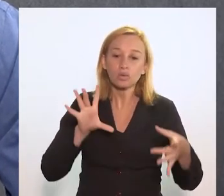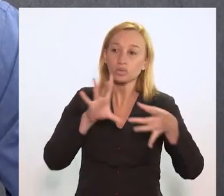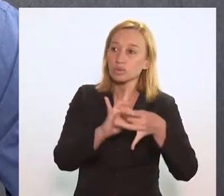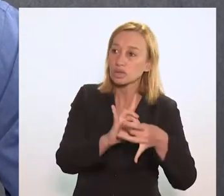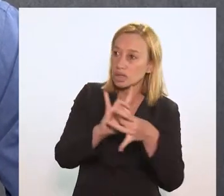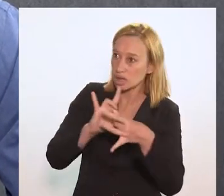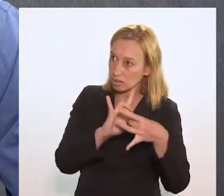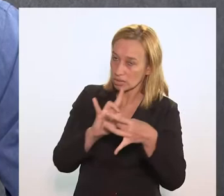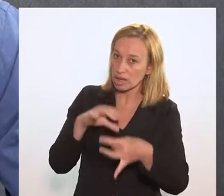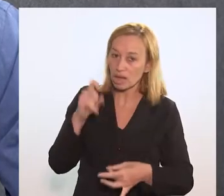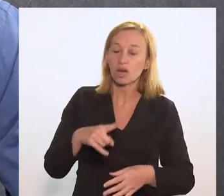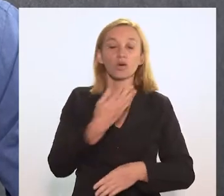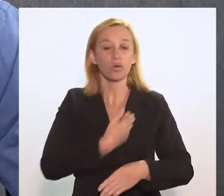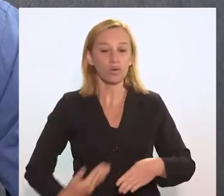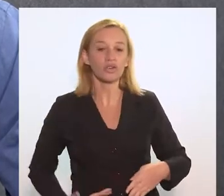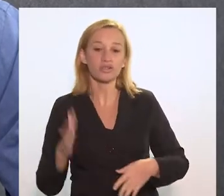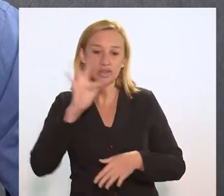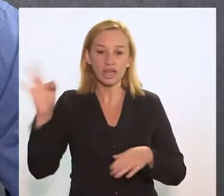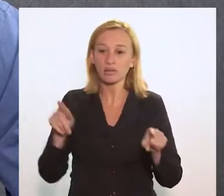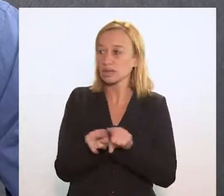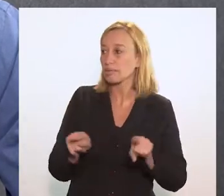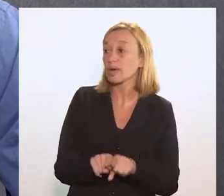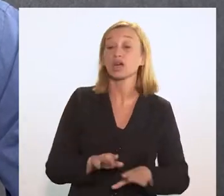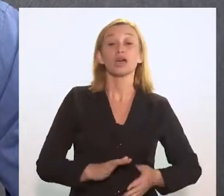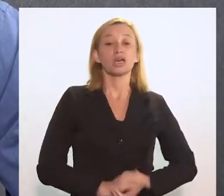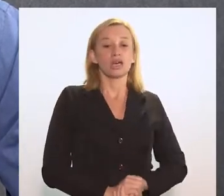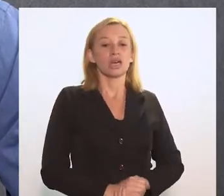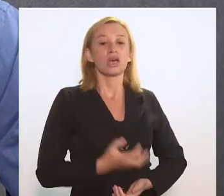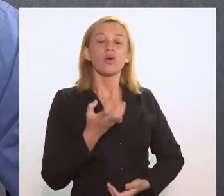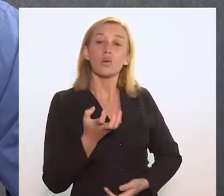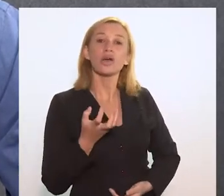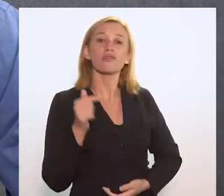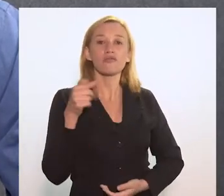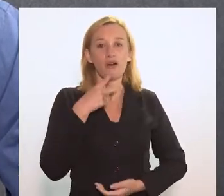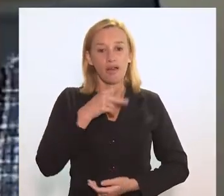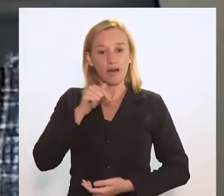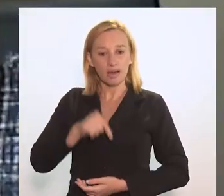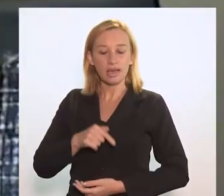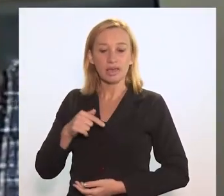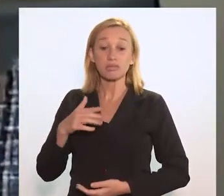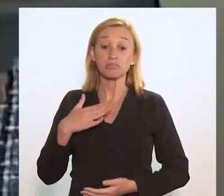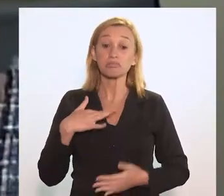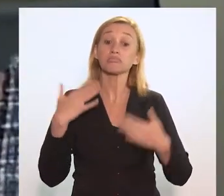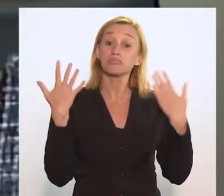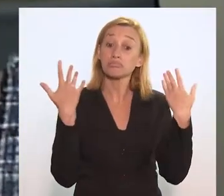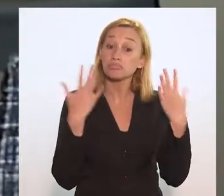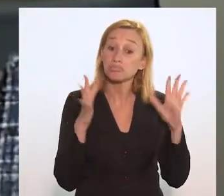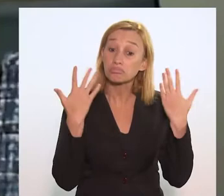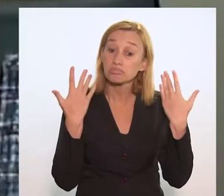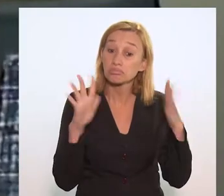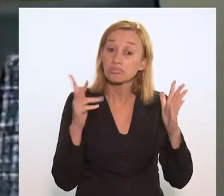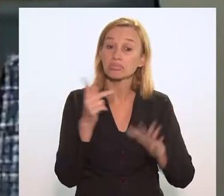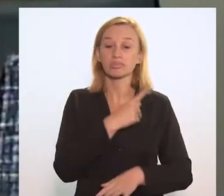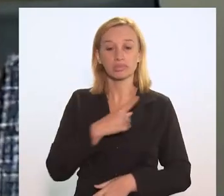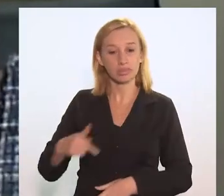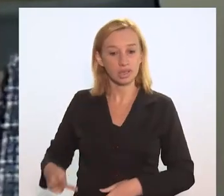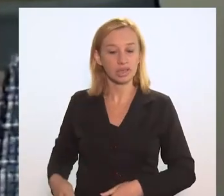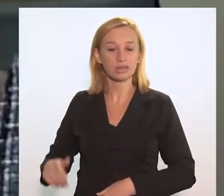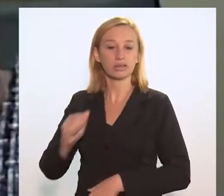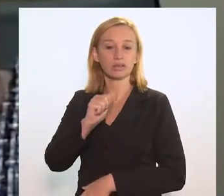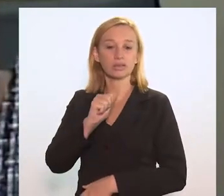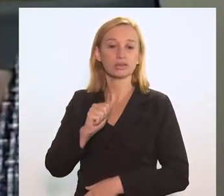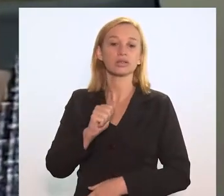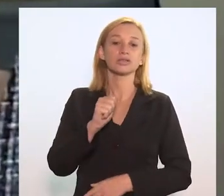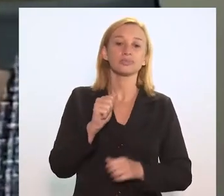laços, até, inclusive, com o governo federal também? Olha, eu quero deixar aqui o meu elogio, o meu abraço ao presidente